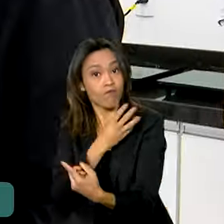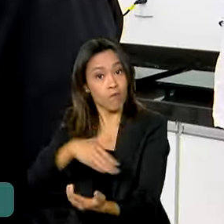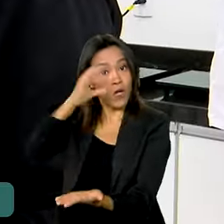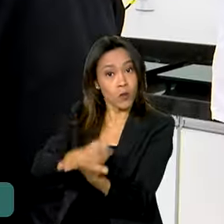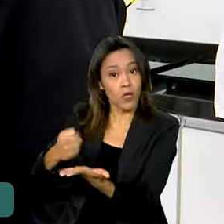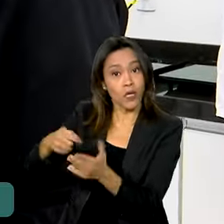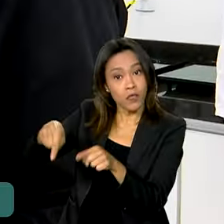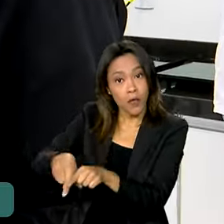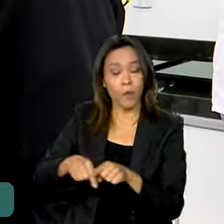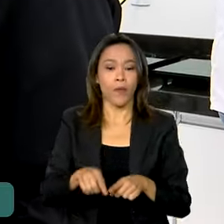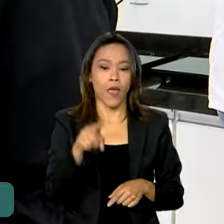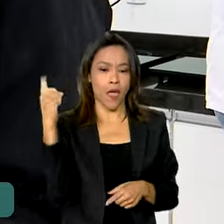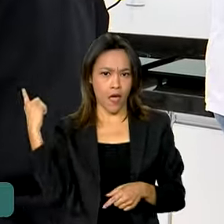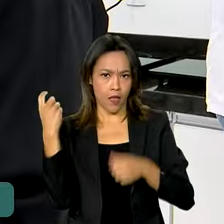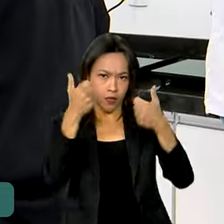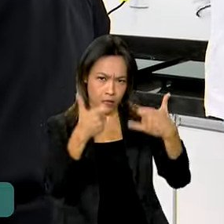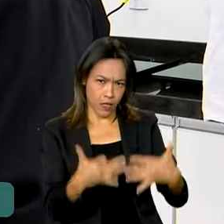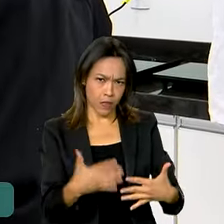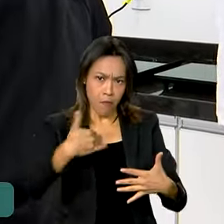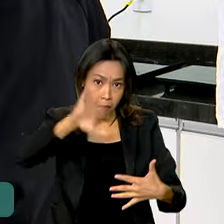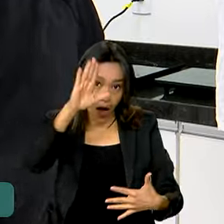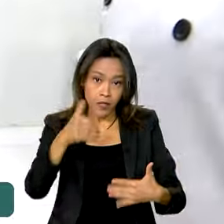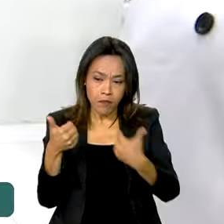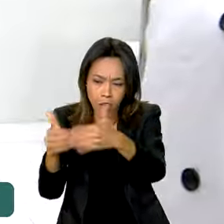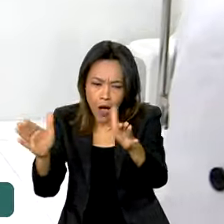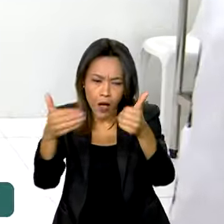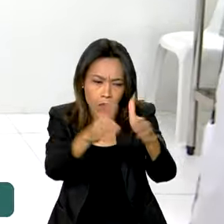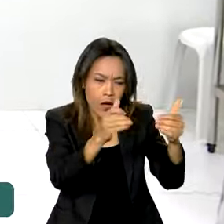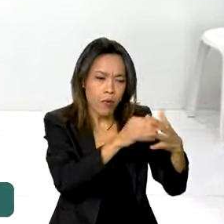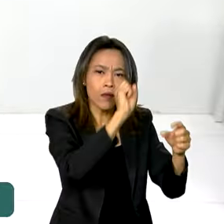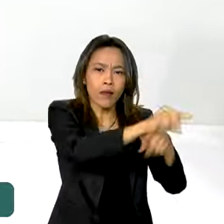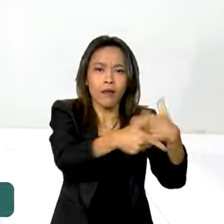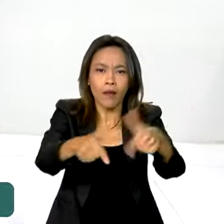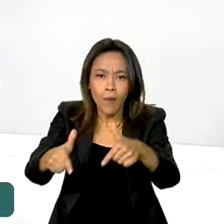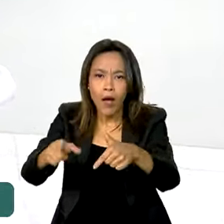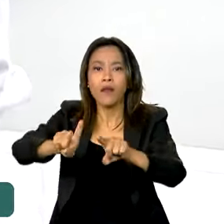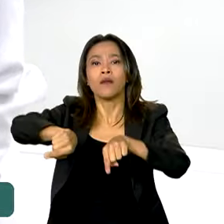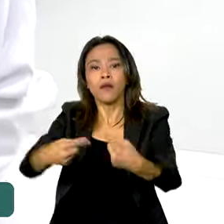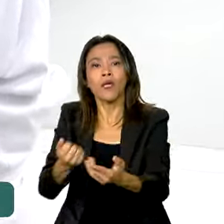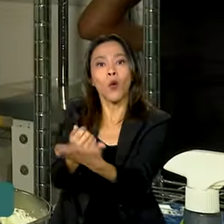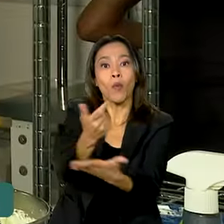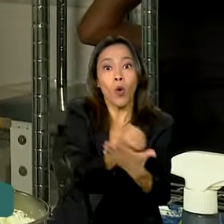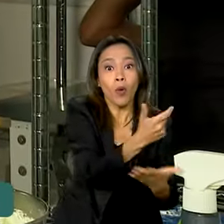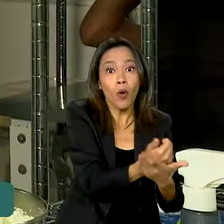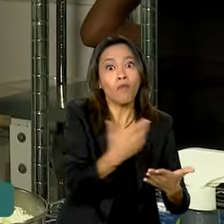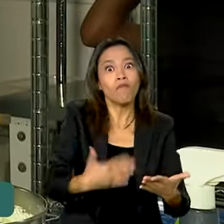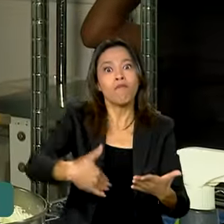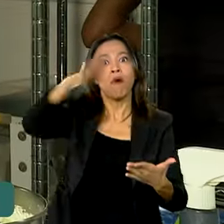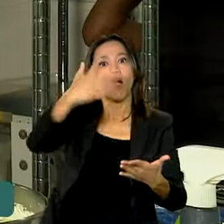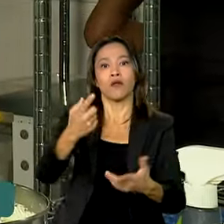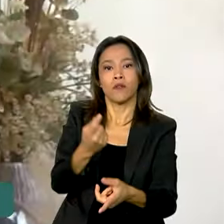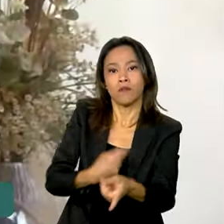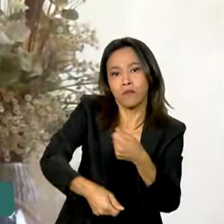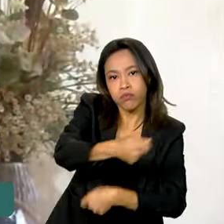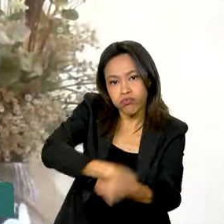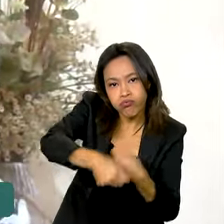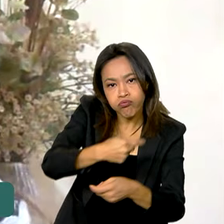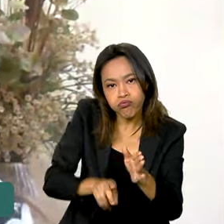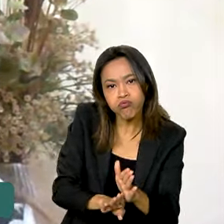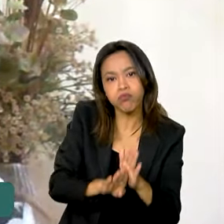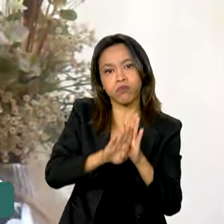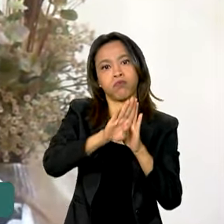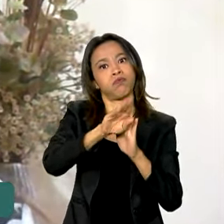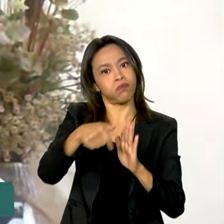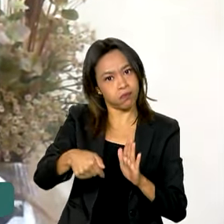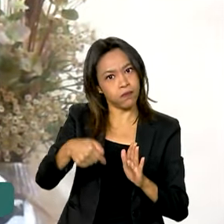IPEA quanto maior a geração de empregos renda e consumo maior é o crescimento econômico do país os